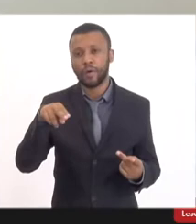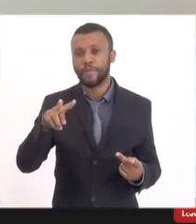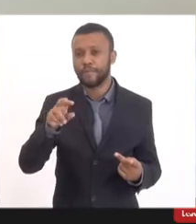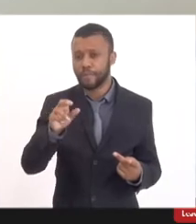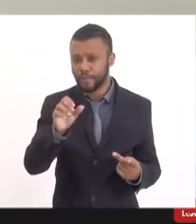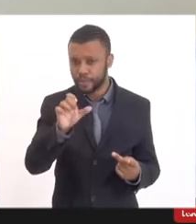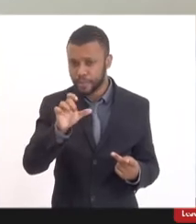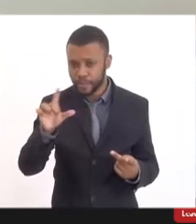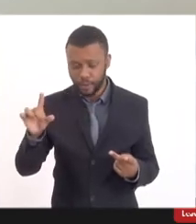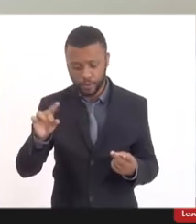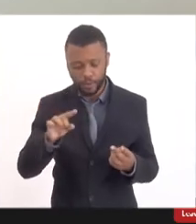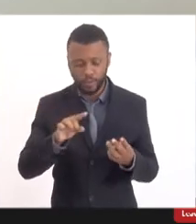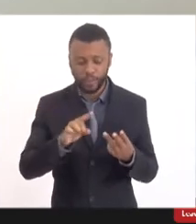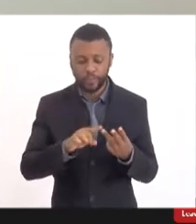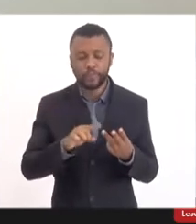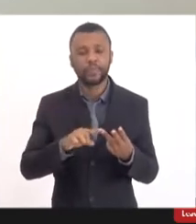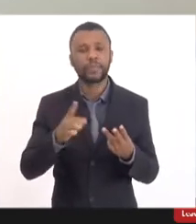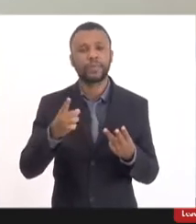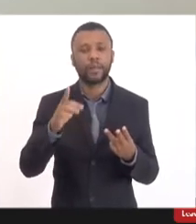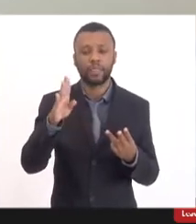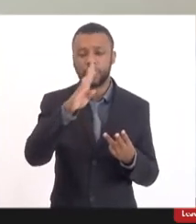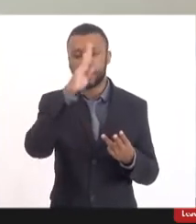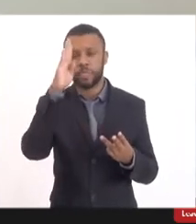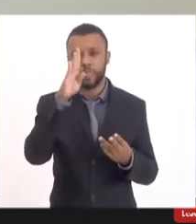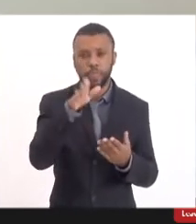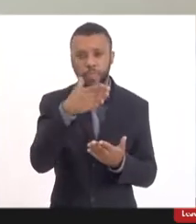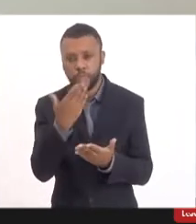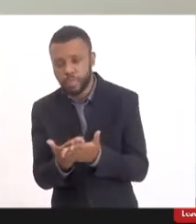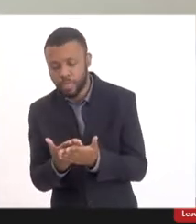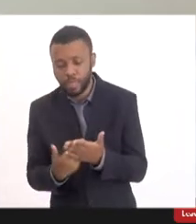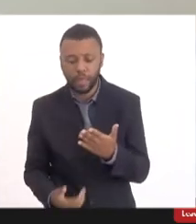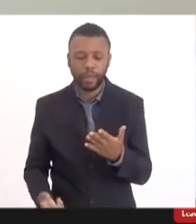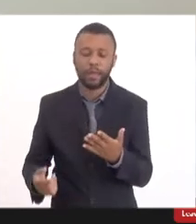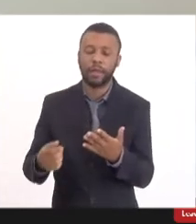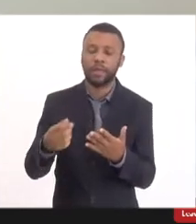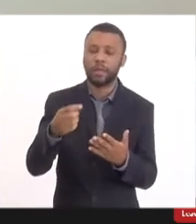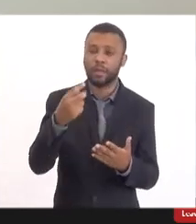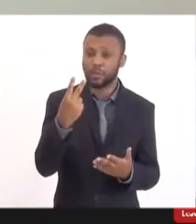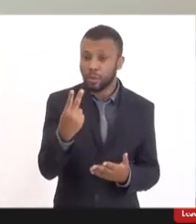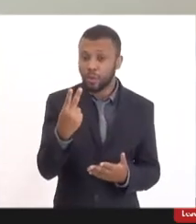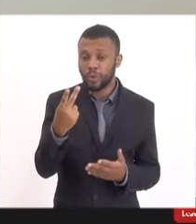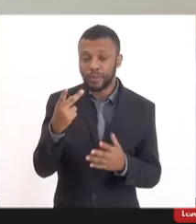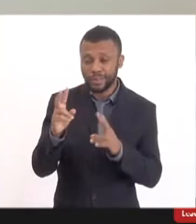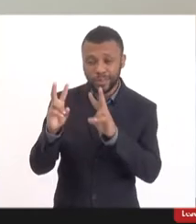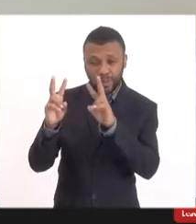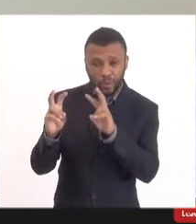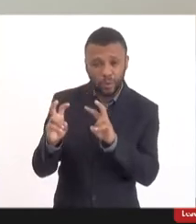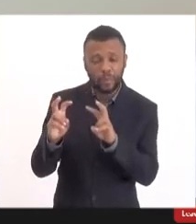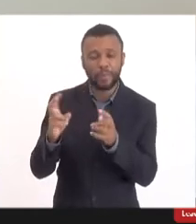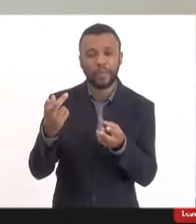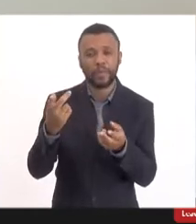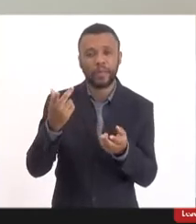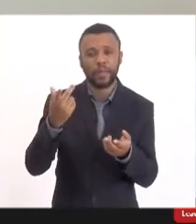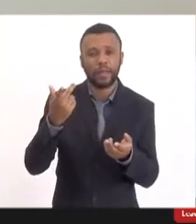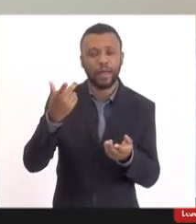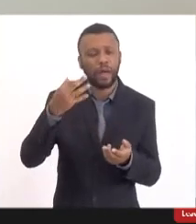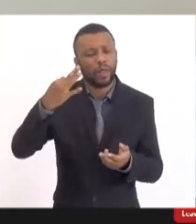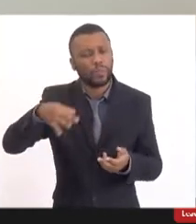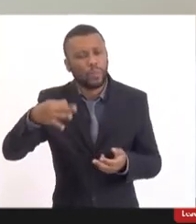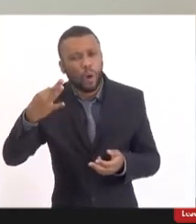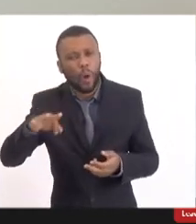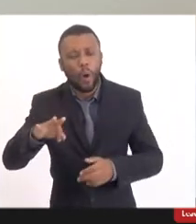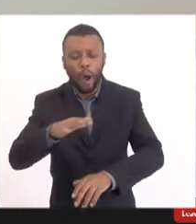desmaio, duas relacionadas à dor, febre, e diminuição do tônus de membros inferiores, e uma